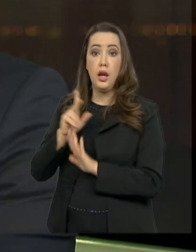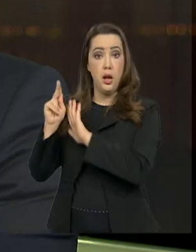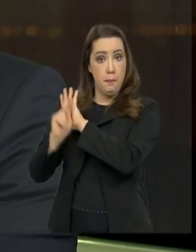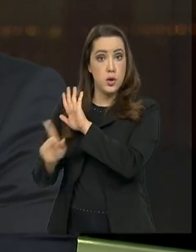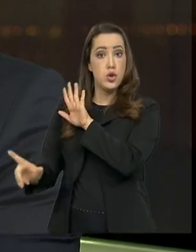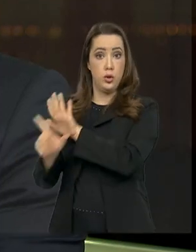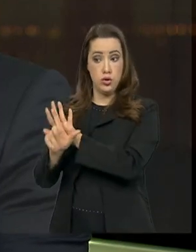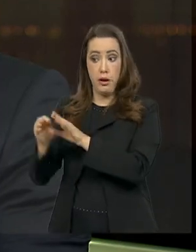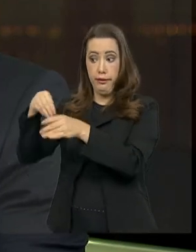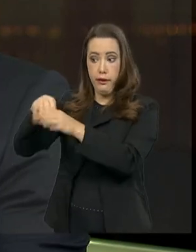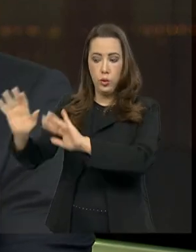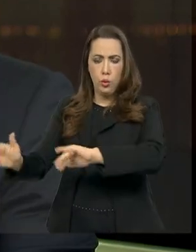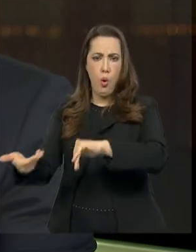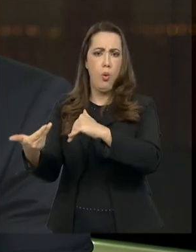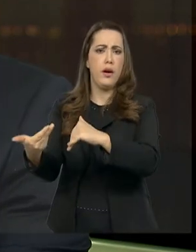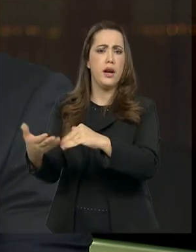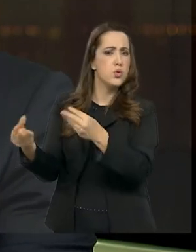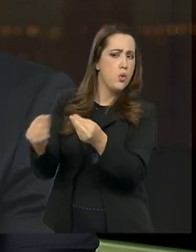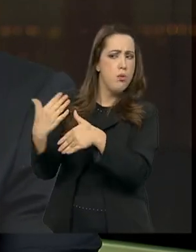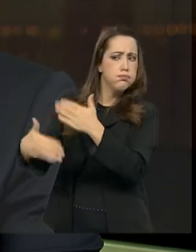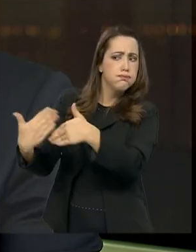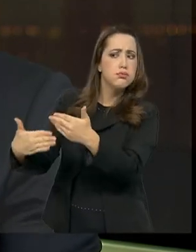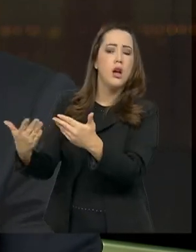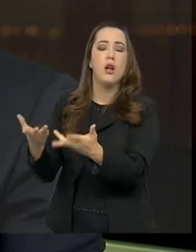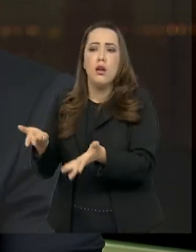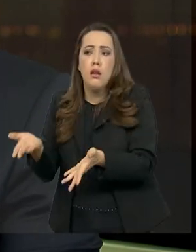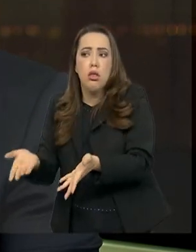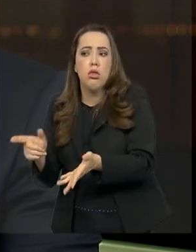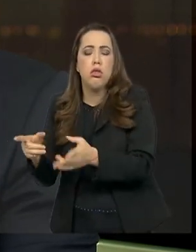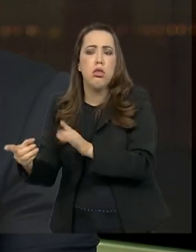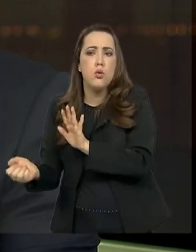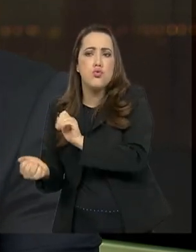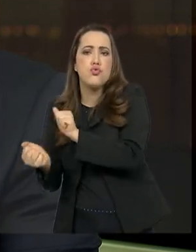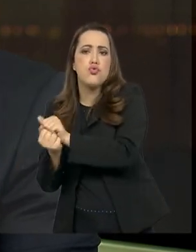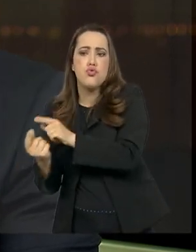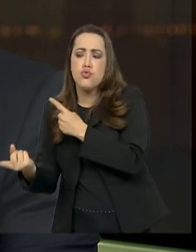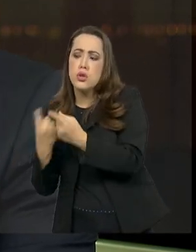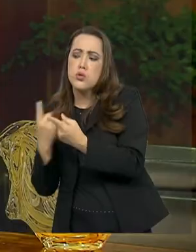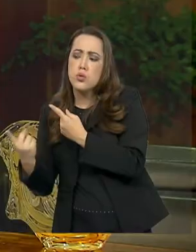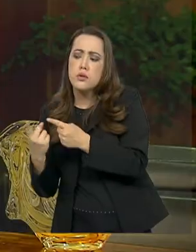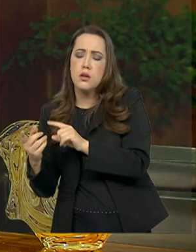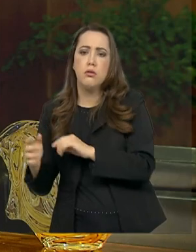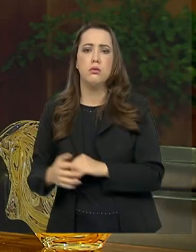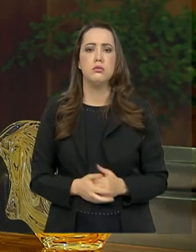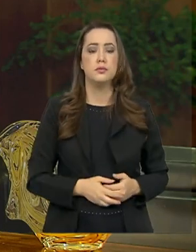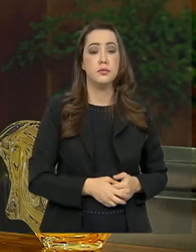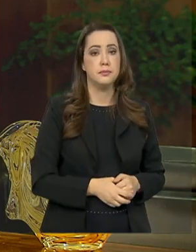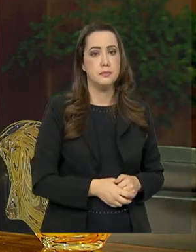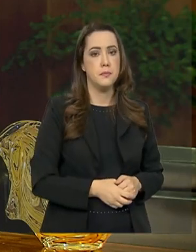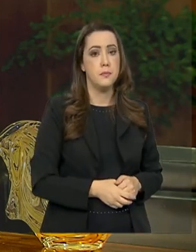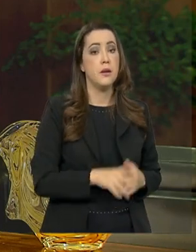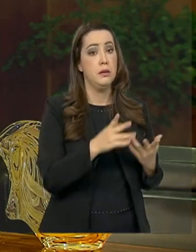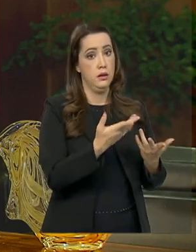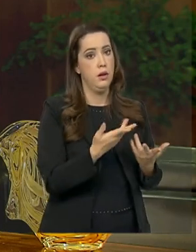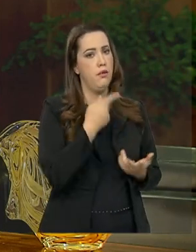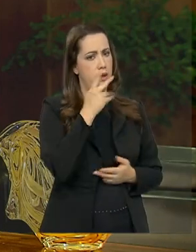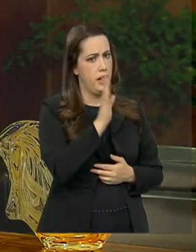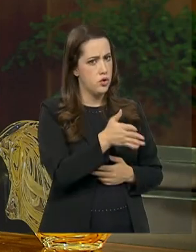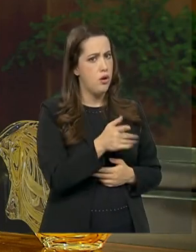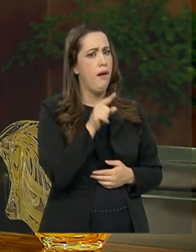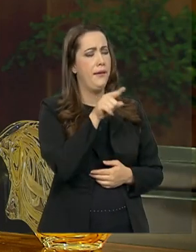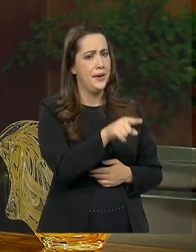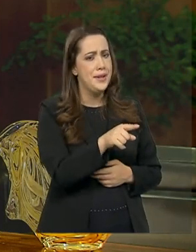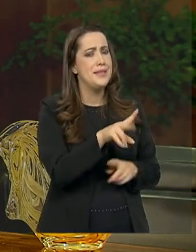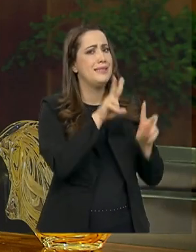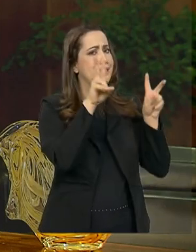e o porte. Como é que está essa discussão ali com o Congresso Nacional? É, como eu falei, esse tema é um tema polêmico, ele